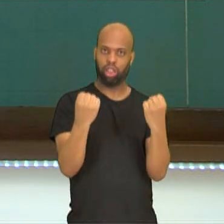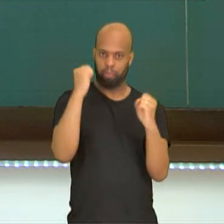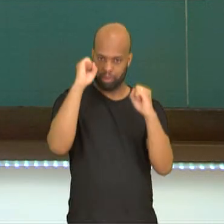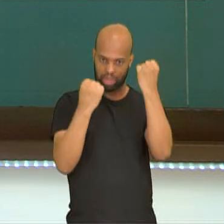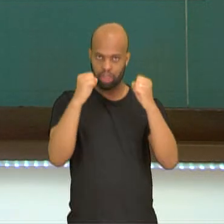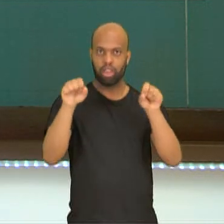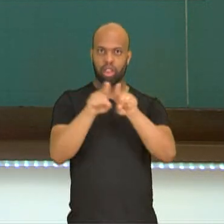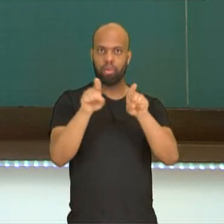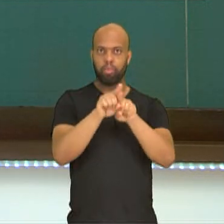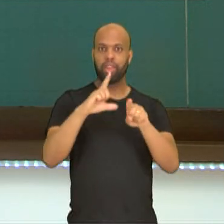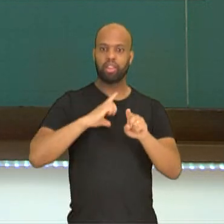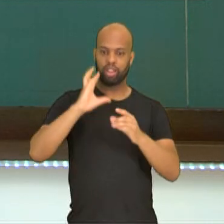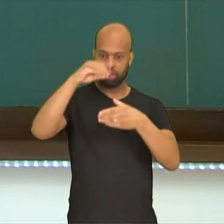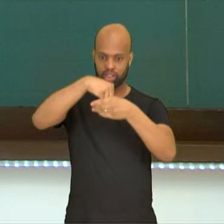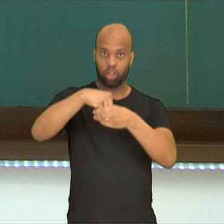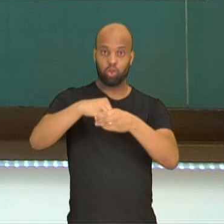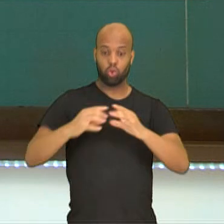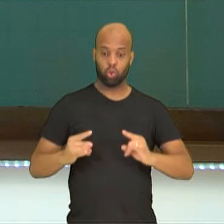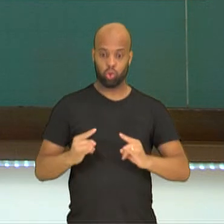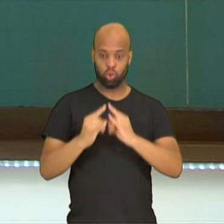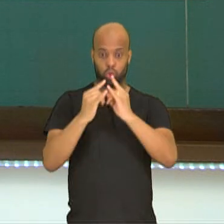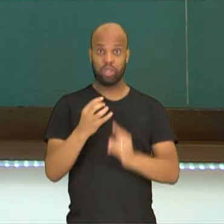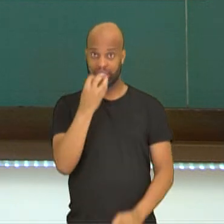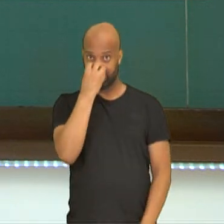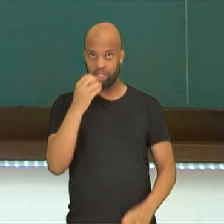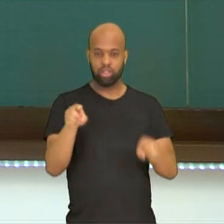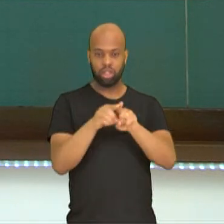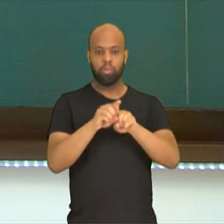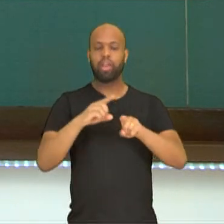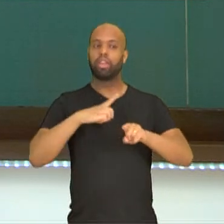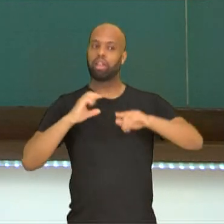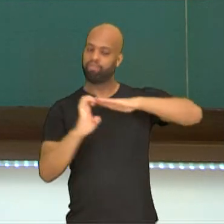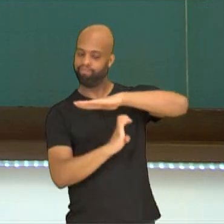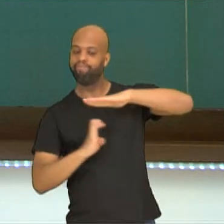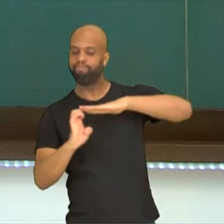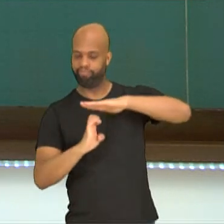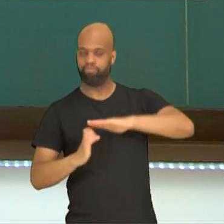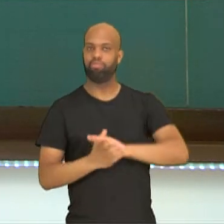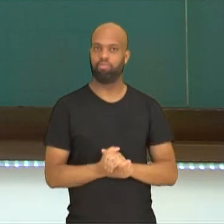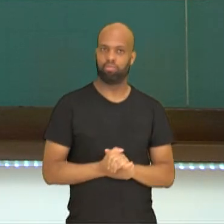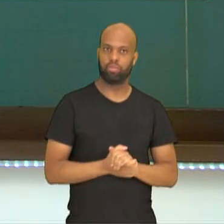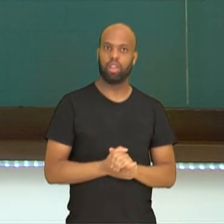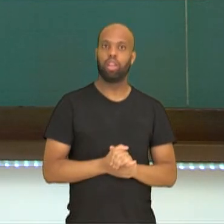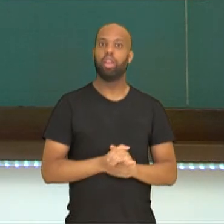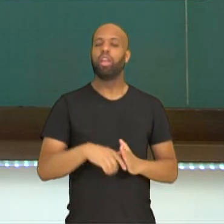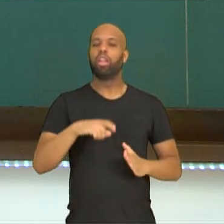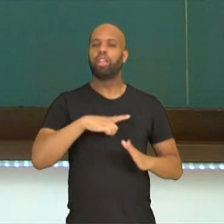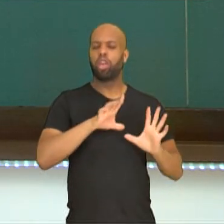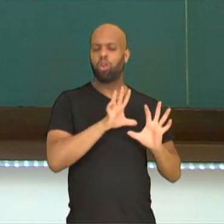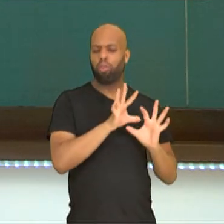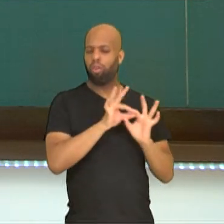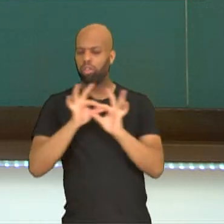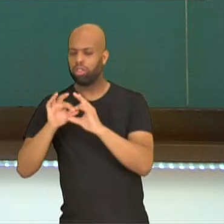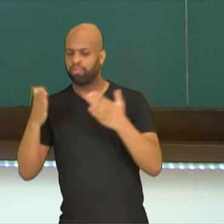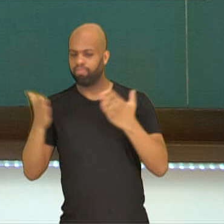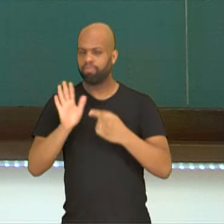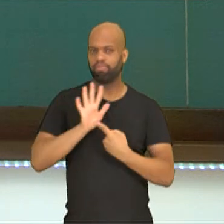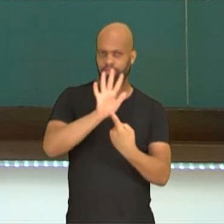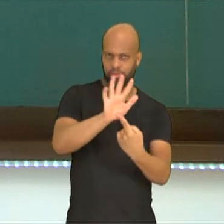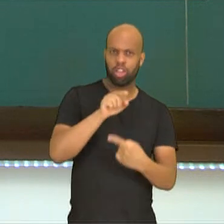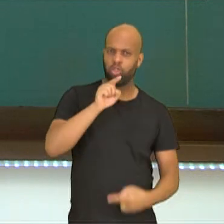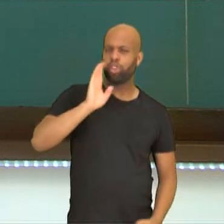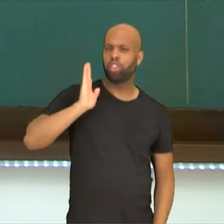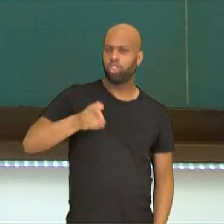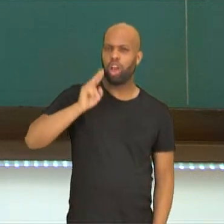as ginásticas dentro do mundo do circo e até dentro do mundo empresarial? E entre toda essa contextualização, vocês já